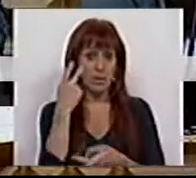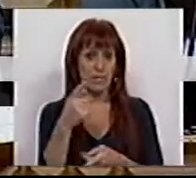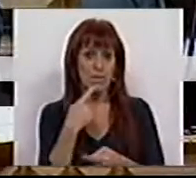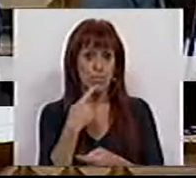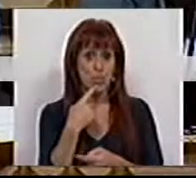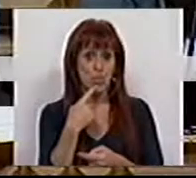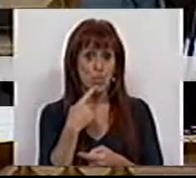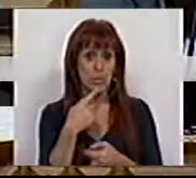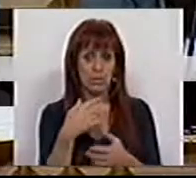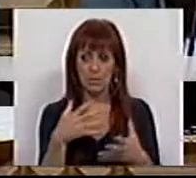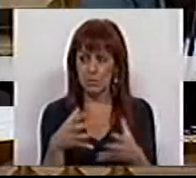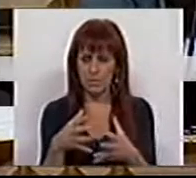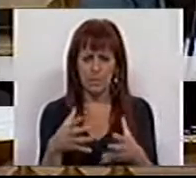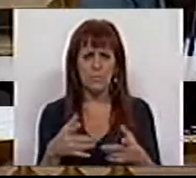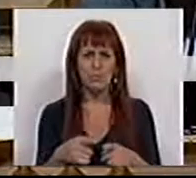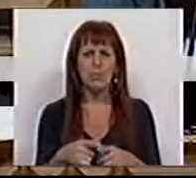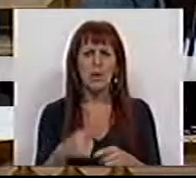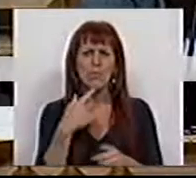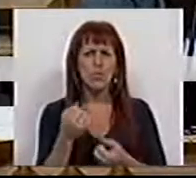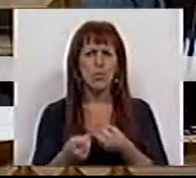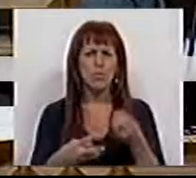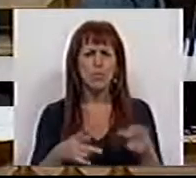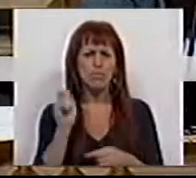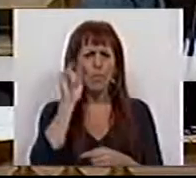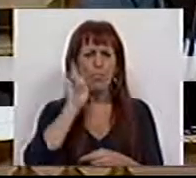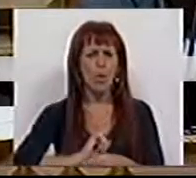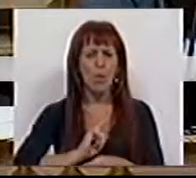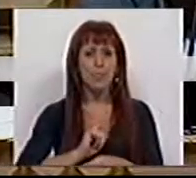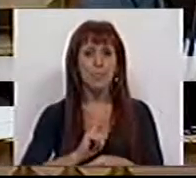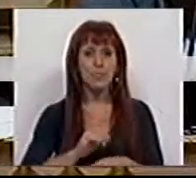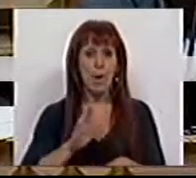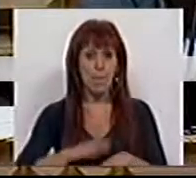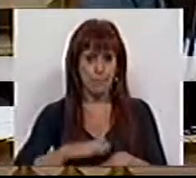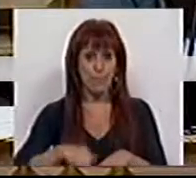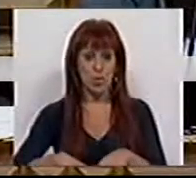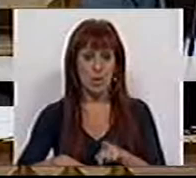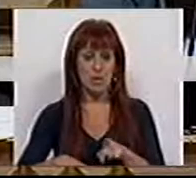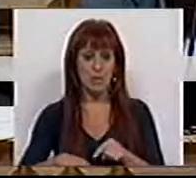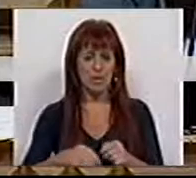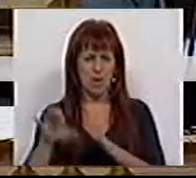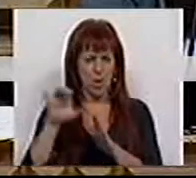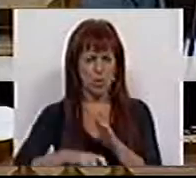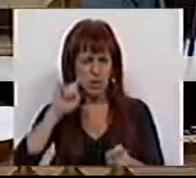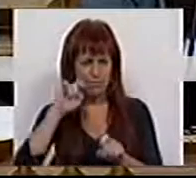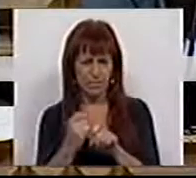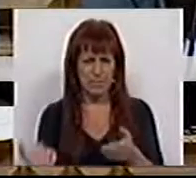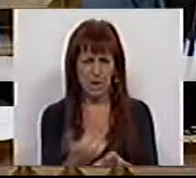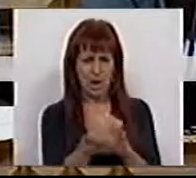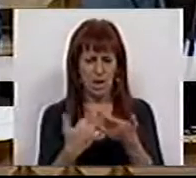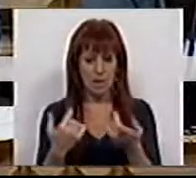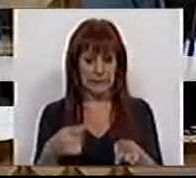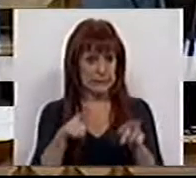bastante apertados. São muitas e muitos que, por força da condição de recursos